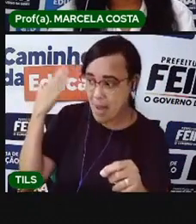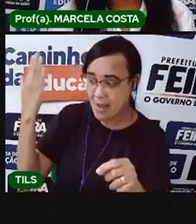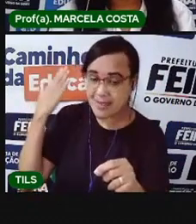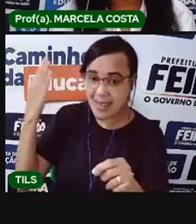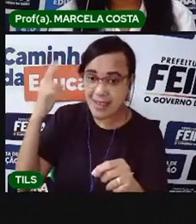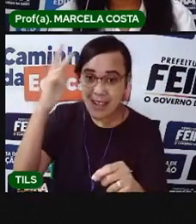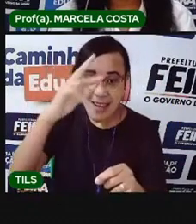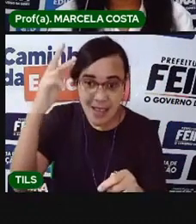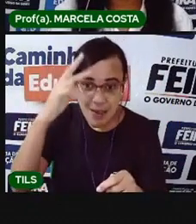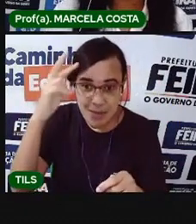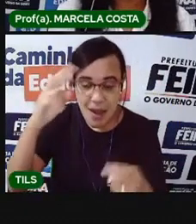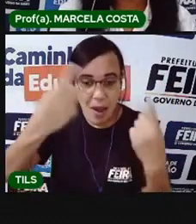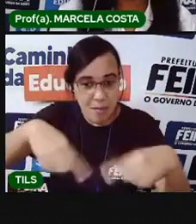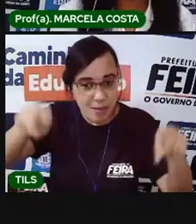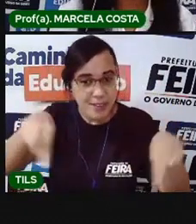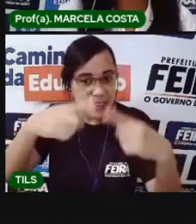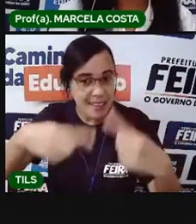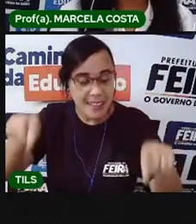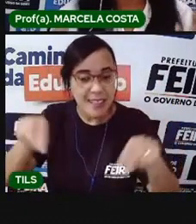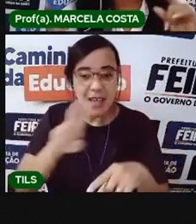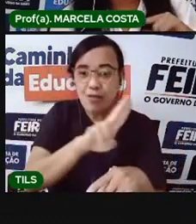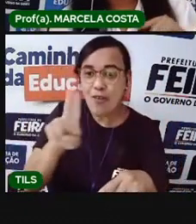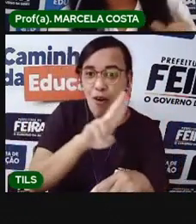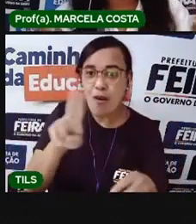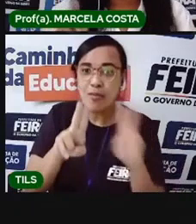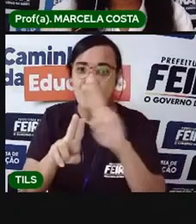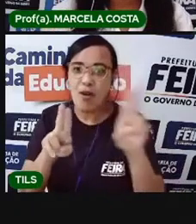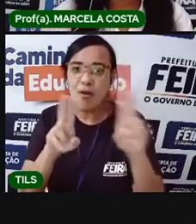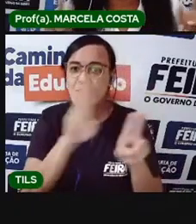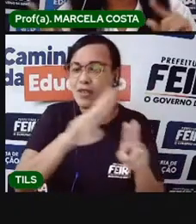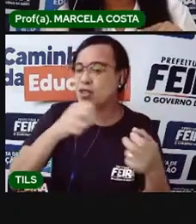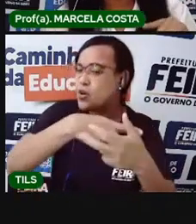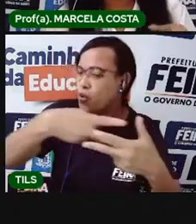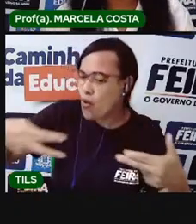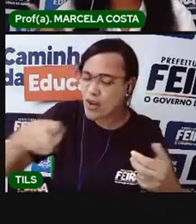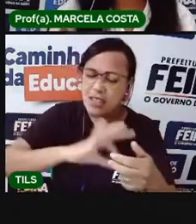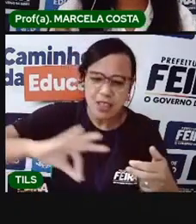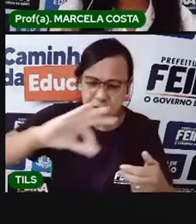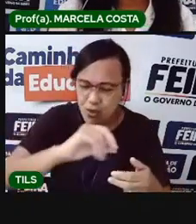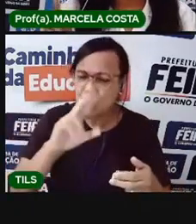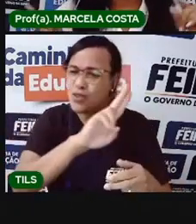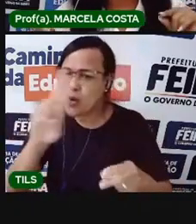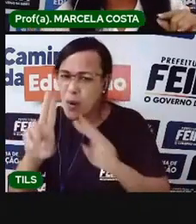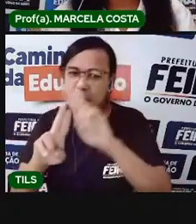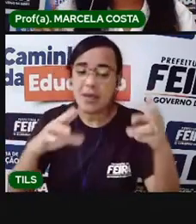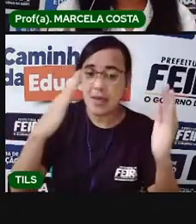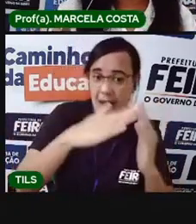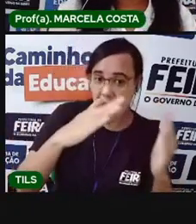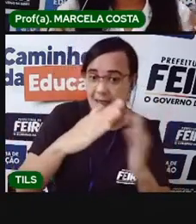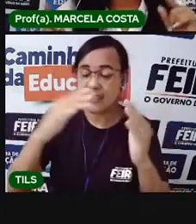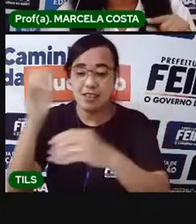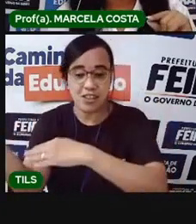ofendeu uma musicinha que dizia assim? Todas as coisas têm nome, casa,